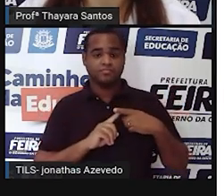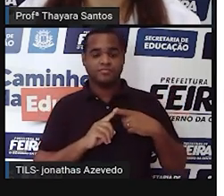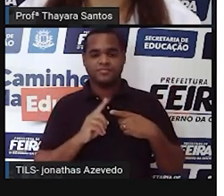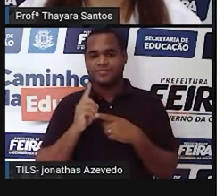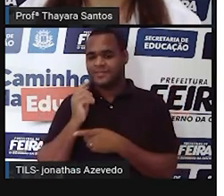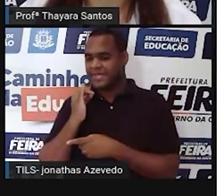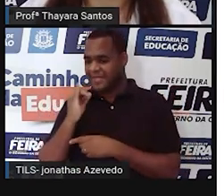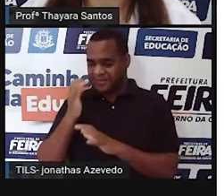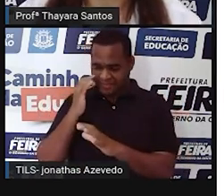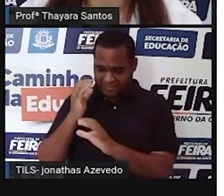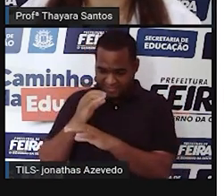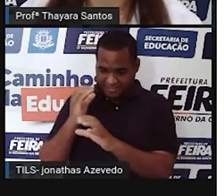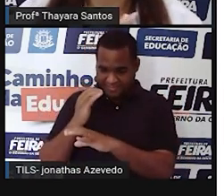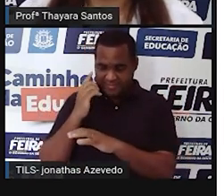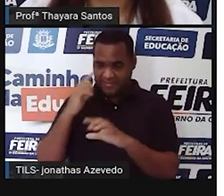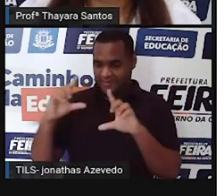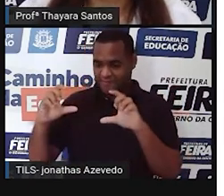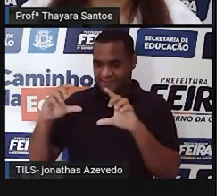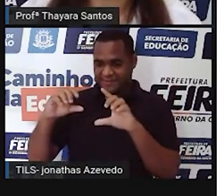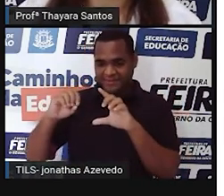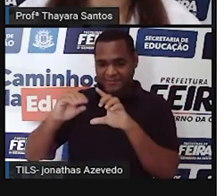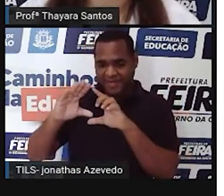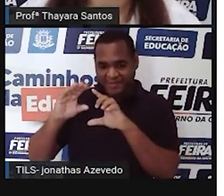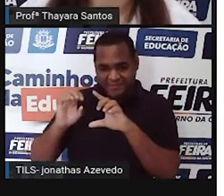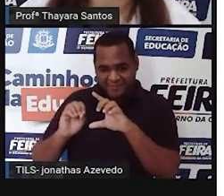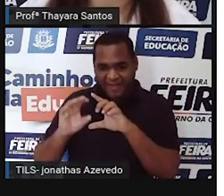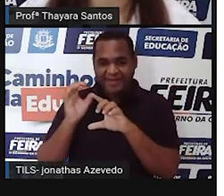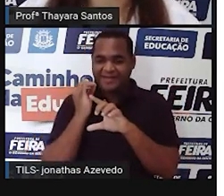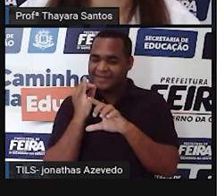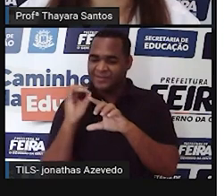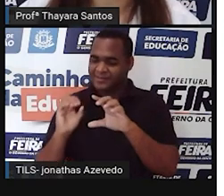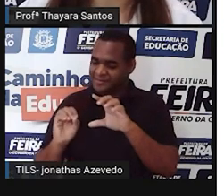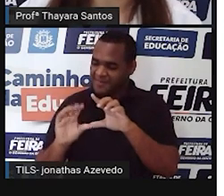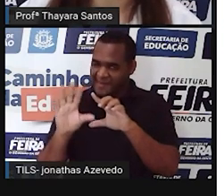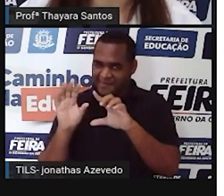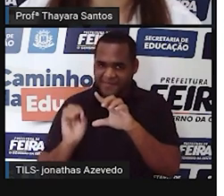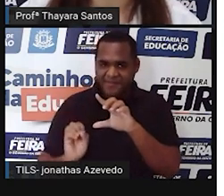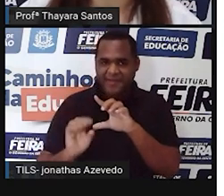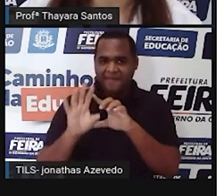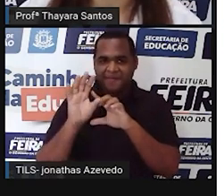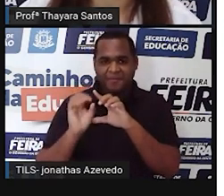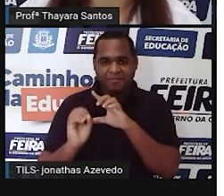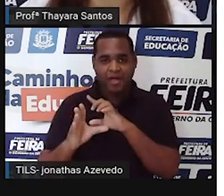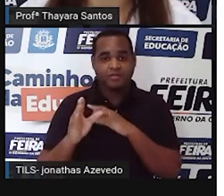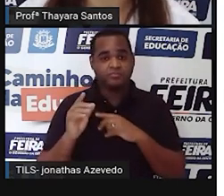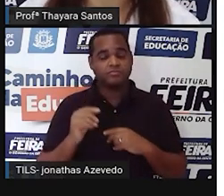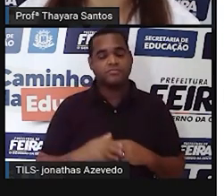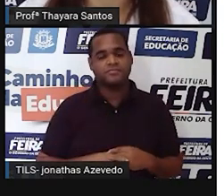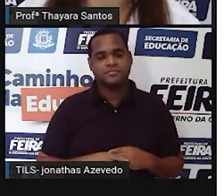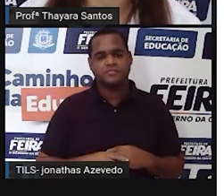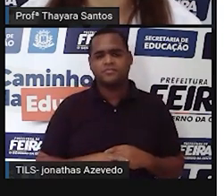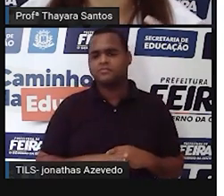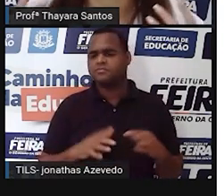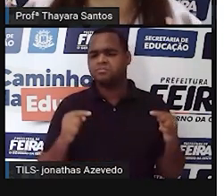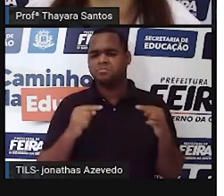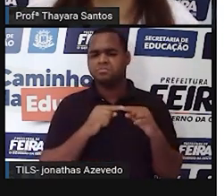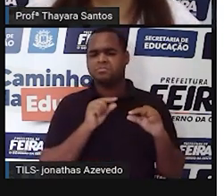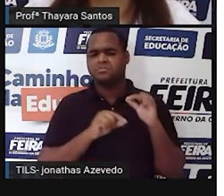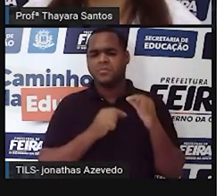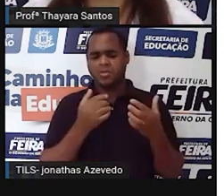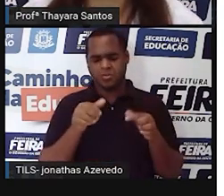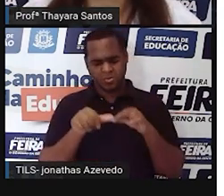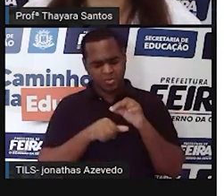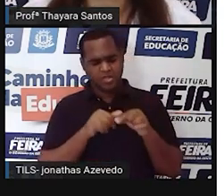transmitem a imagem por feixes de elétrons. Por isso que ele tem esse nome de microscópio eletrônico. Mas, na prática, o que é que isso